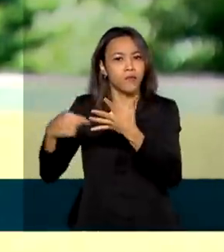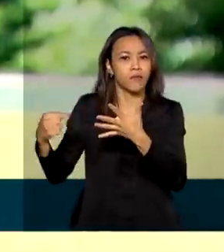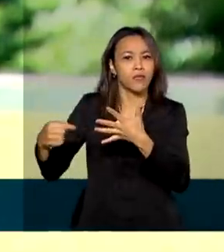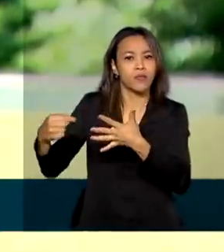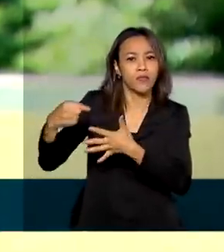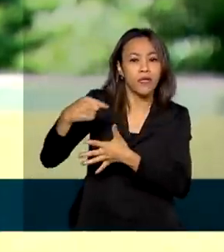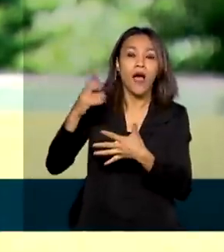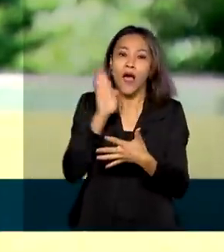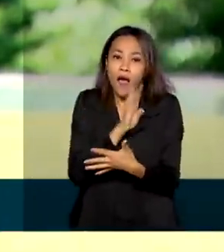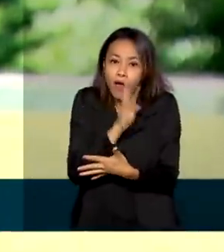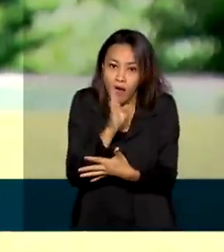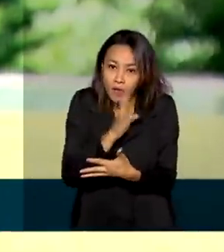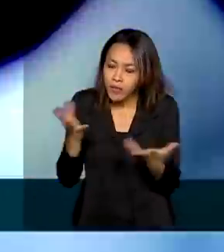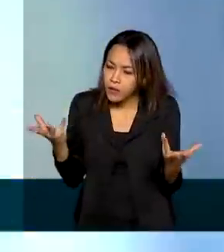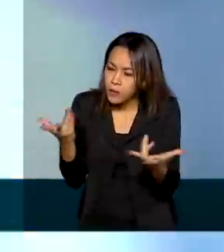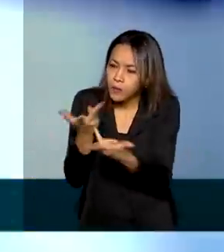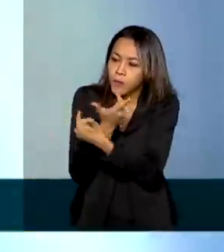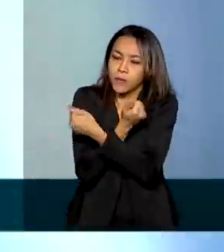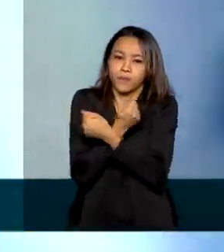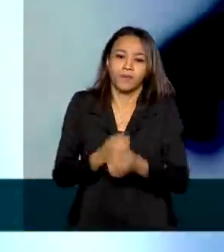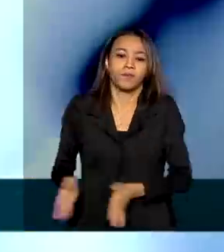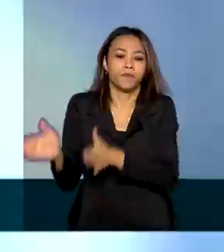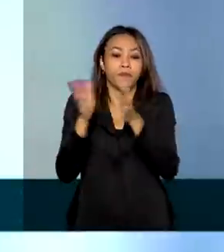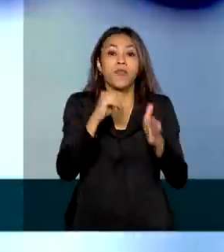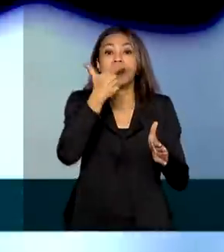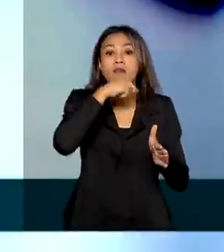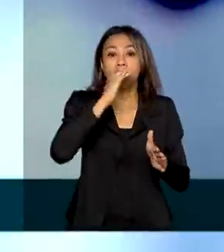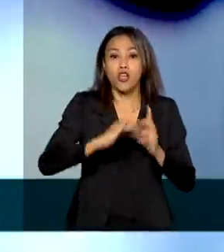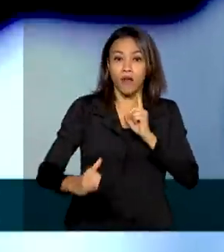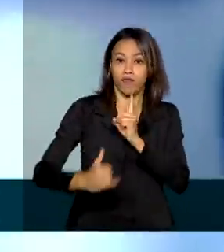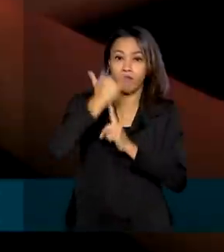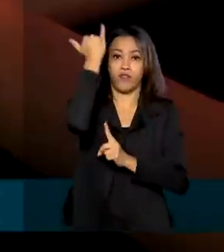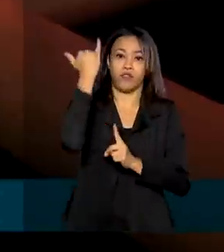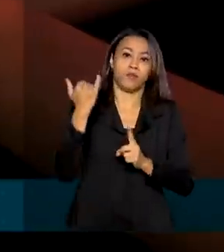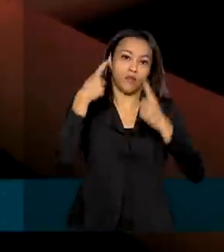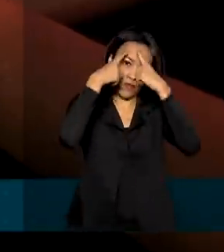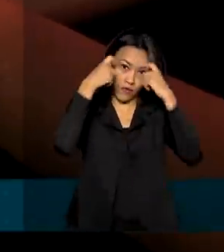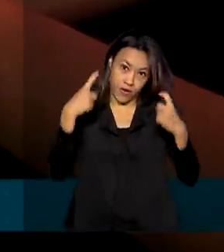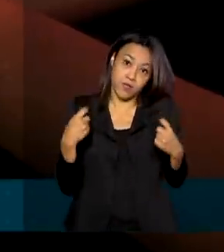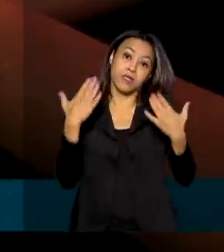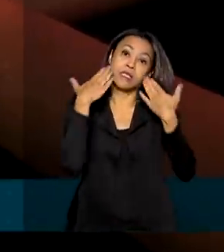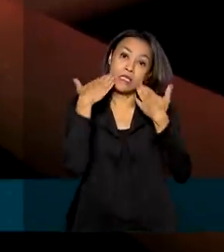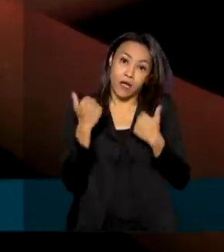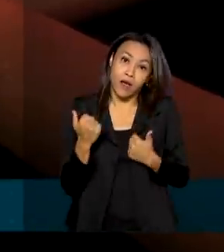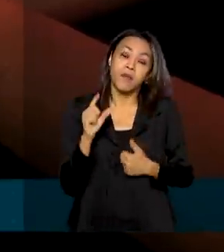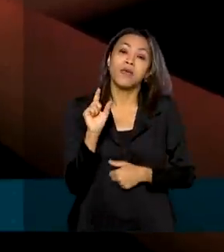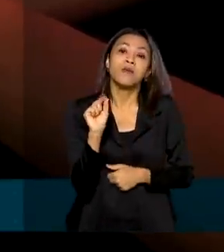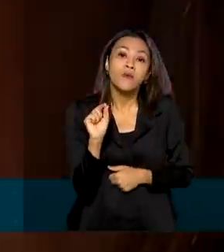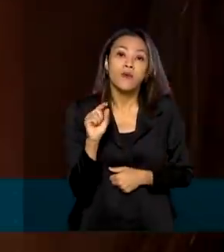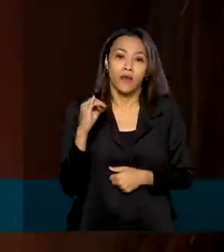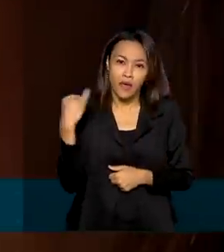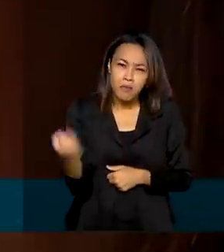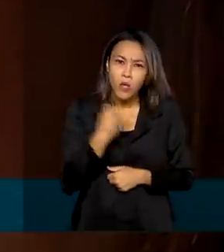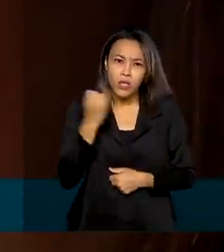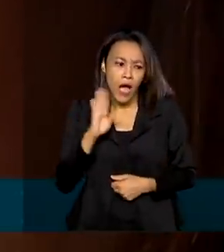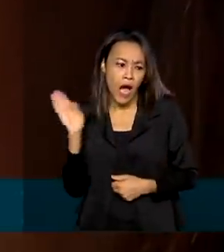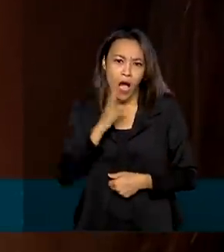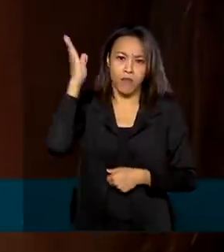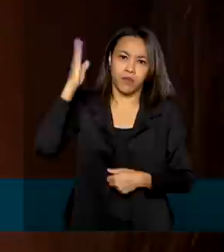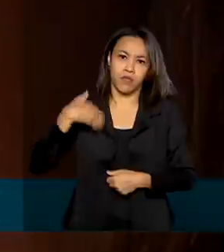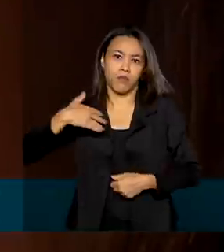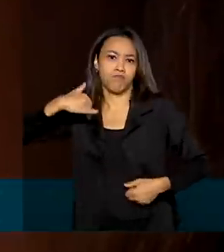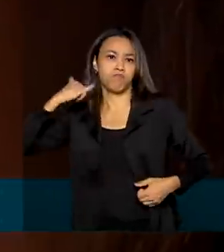mais rápida e eficiente. Quem já foi vítima de violência doméstica sabe o quanto é importante uma ação rápida e